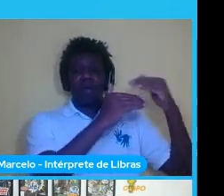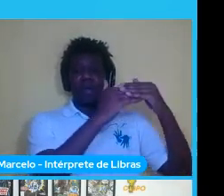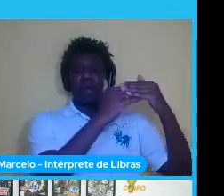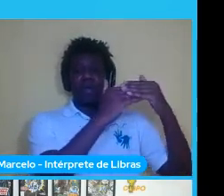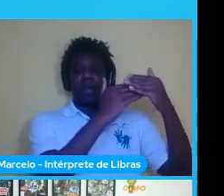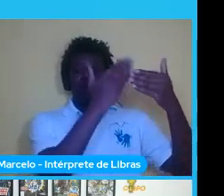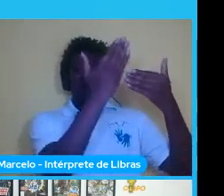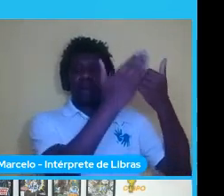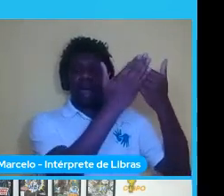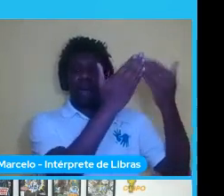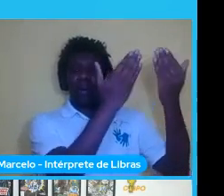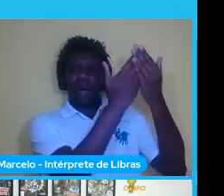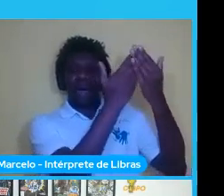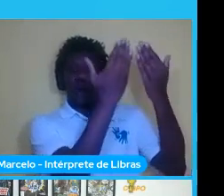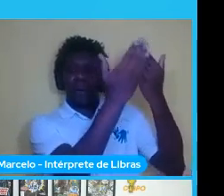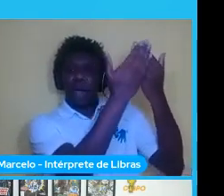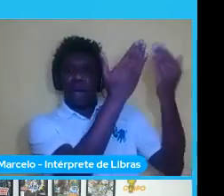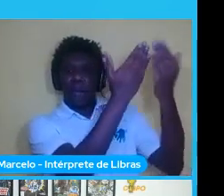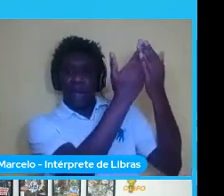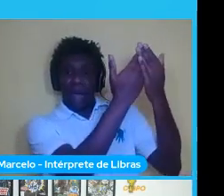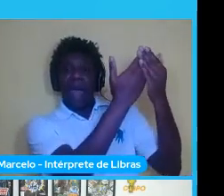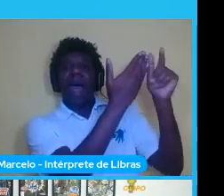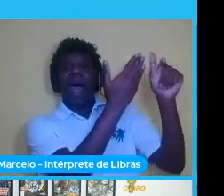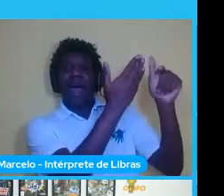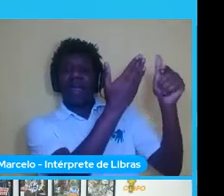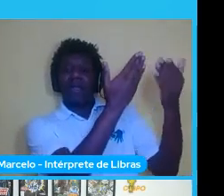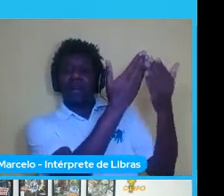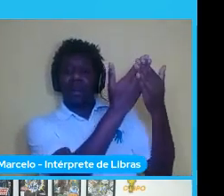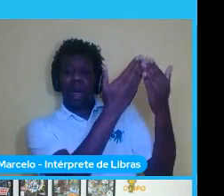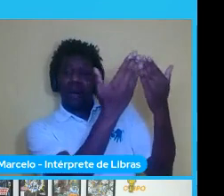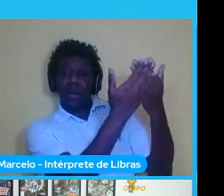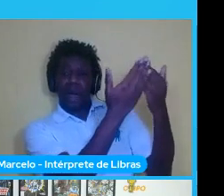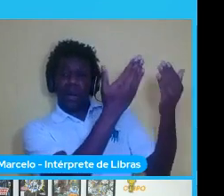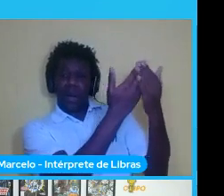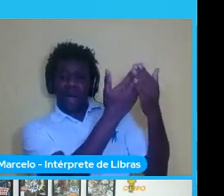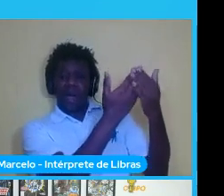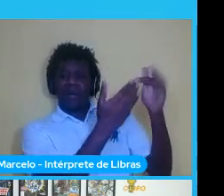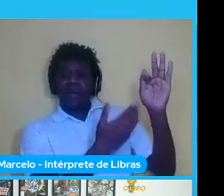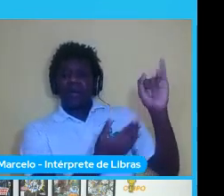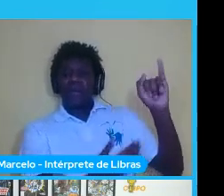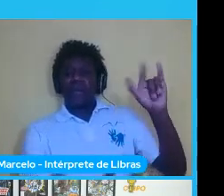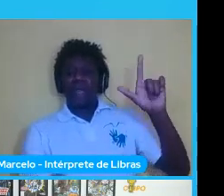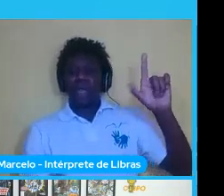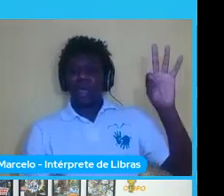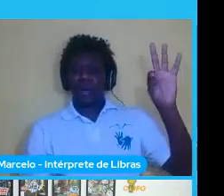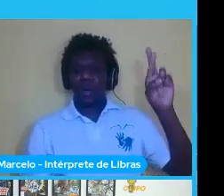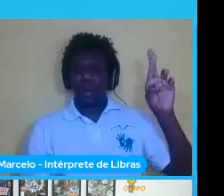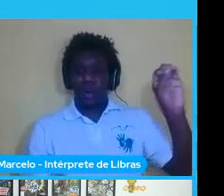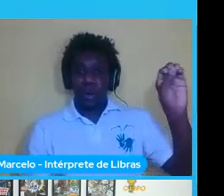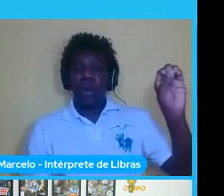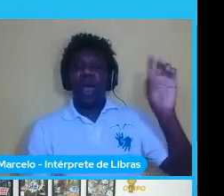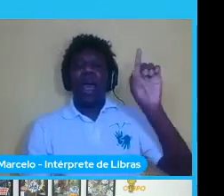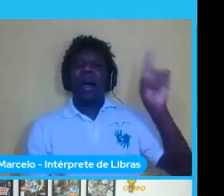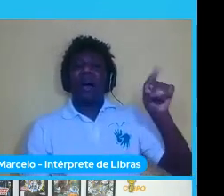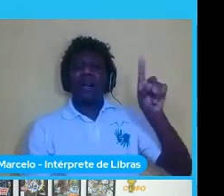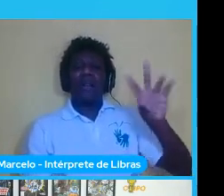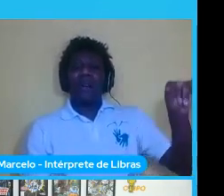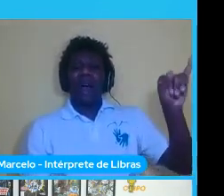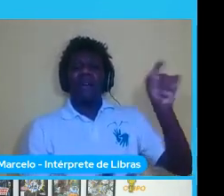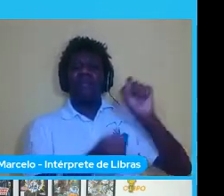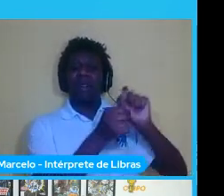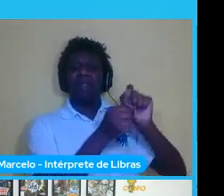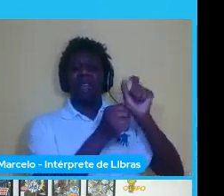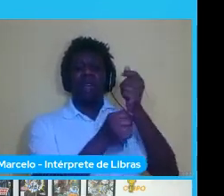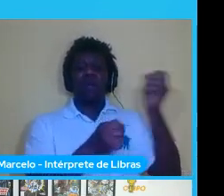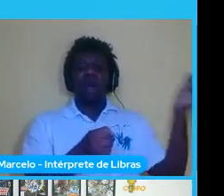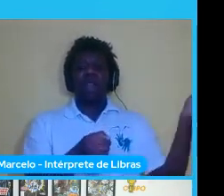tá e aí em cima desses filtros você vai gerar uma nova representação dessa imagem não